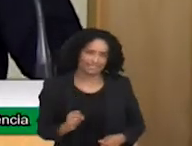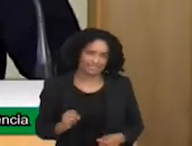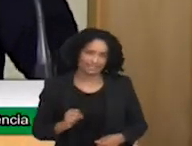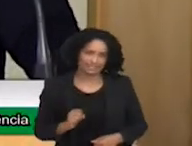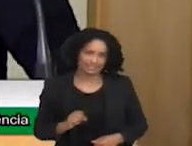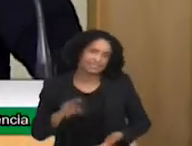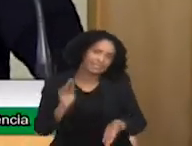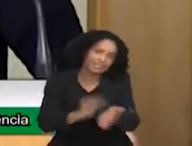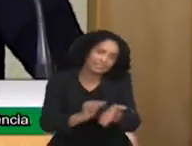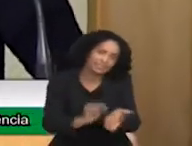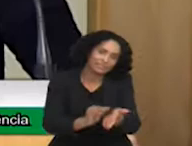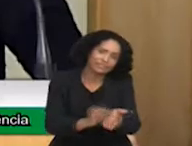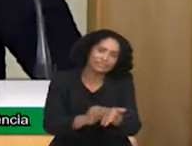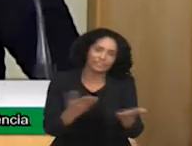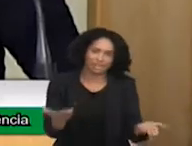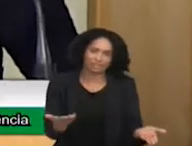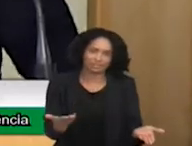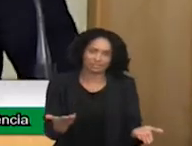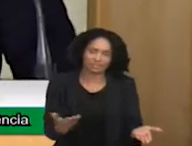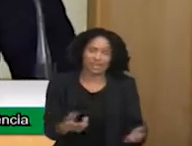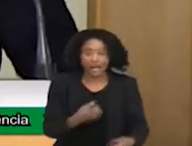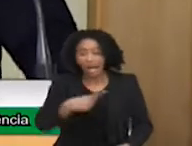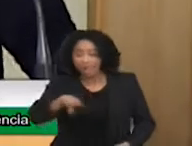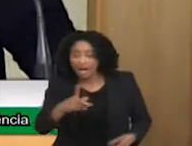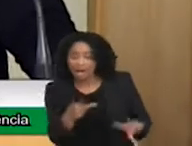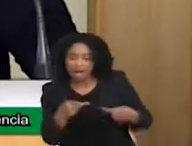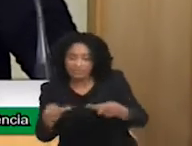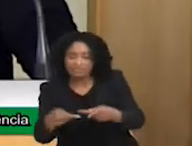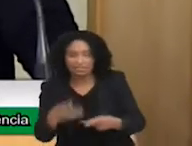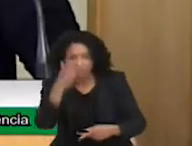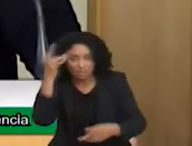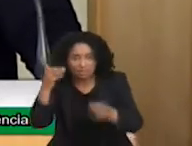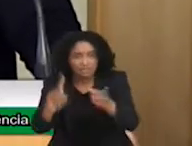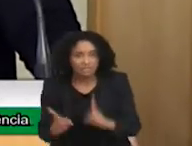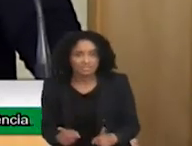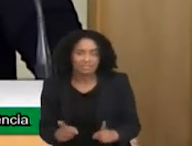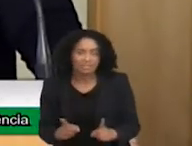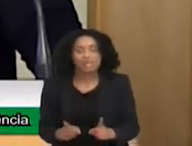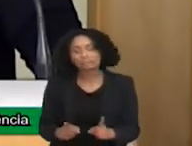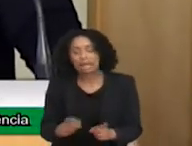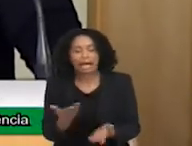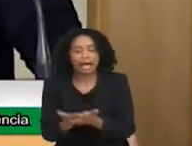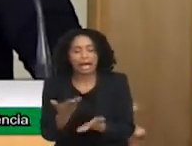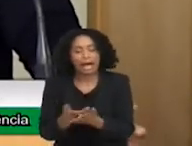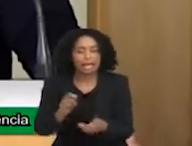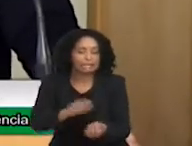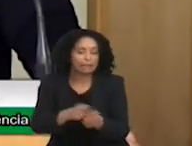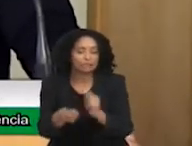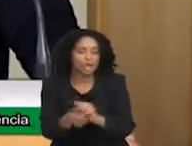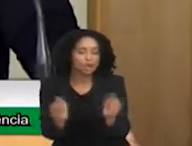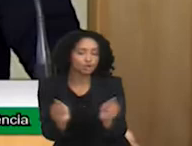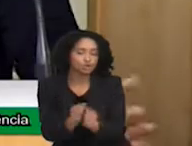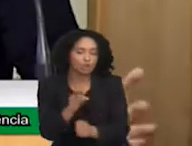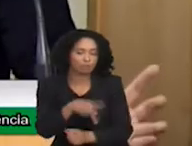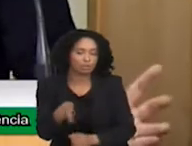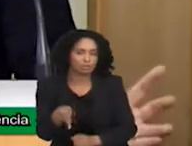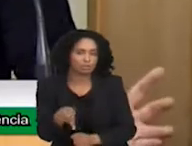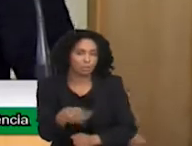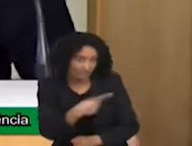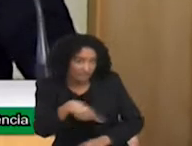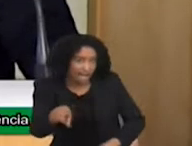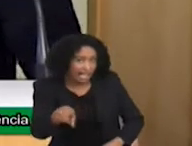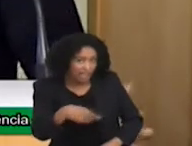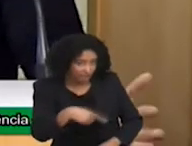integração e adaptar alguma coisa junto com a professora. Então, veja bem, onde está